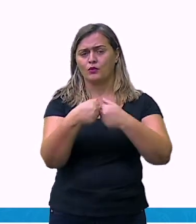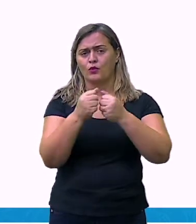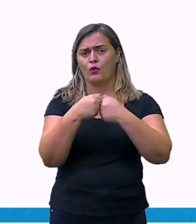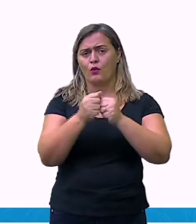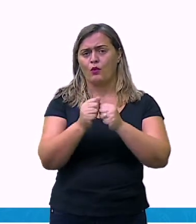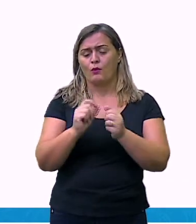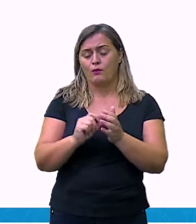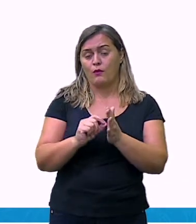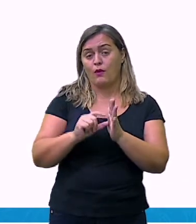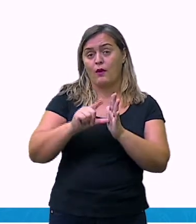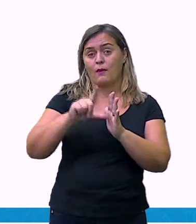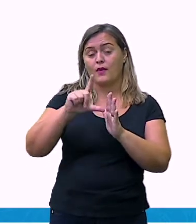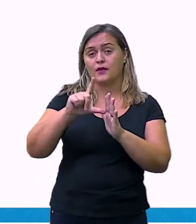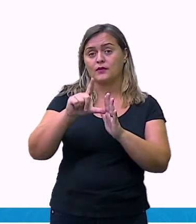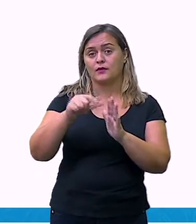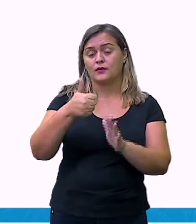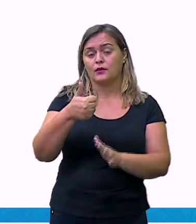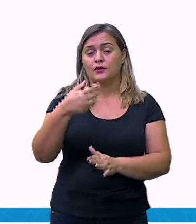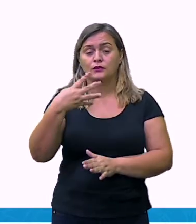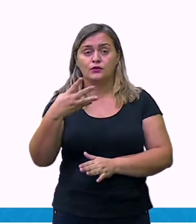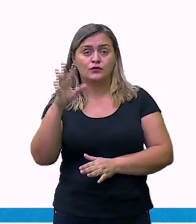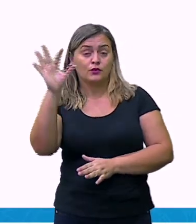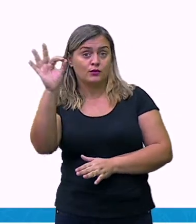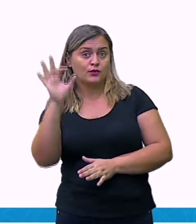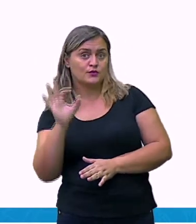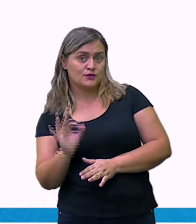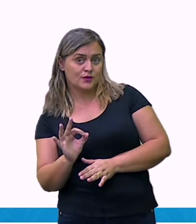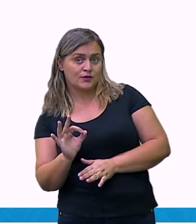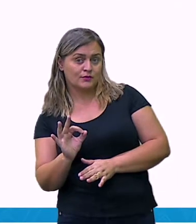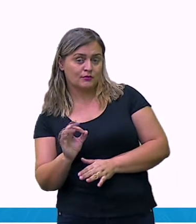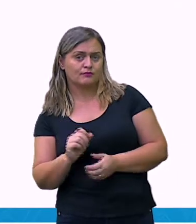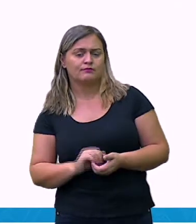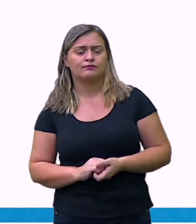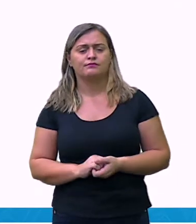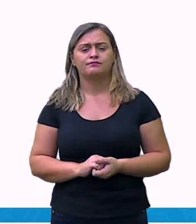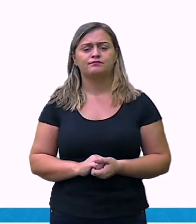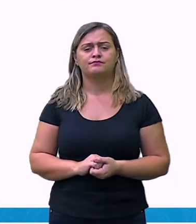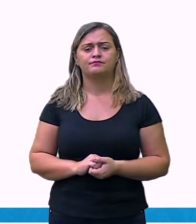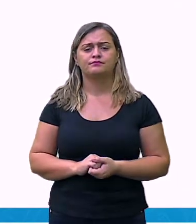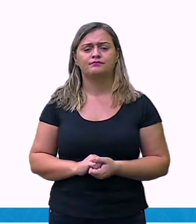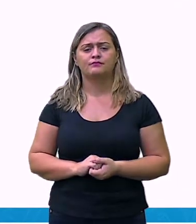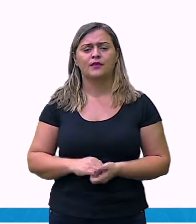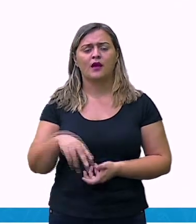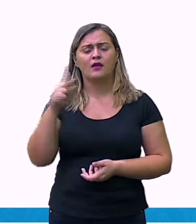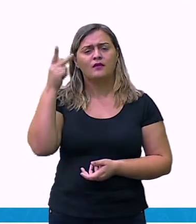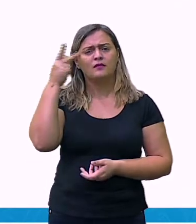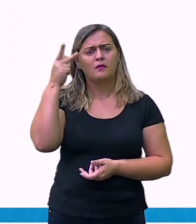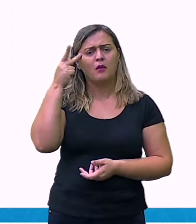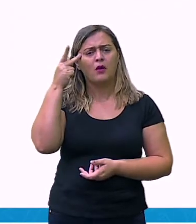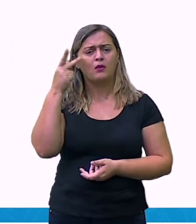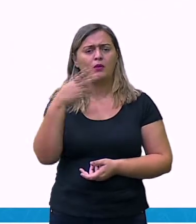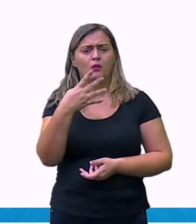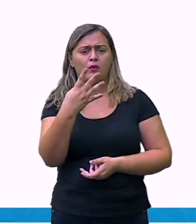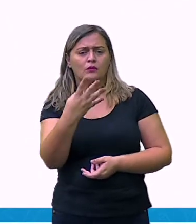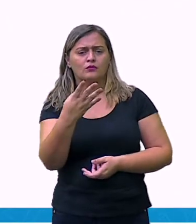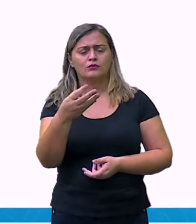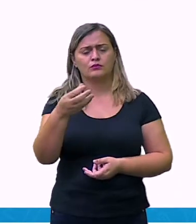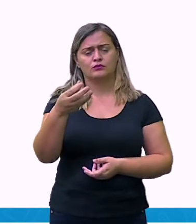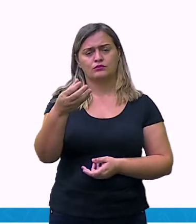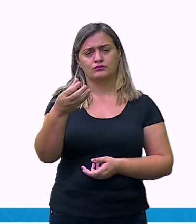Paulo versus Palmeiras. São Paulo, 46,6%. 54